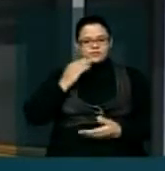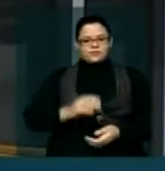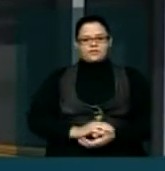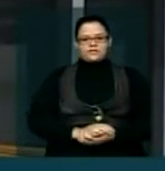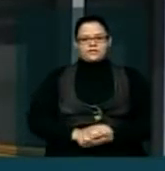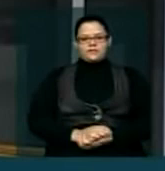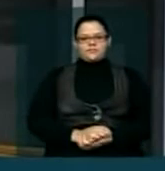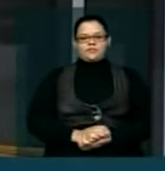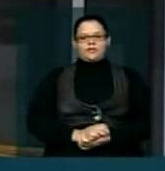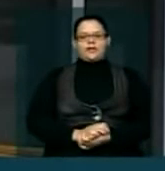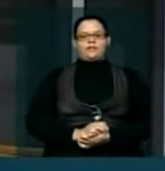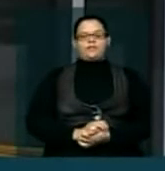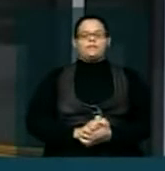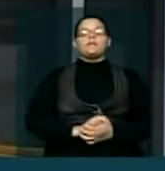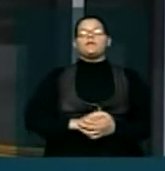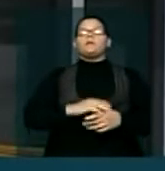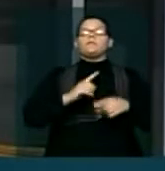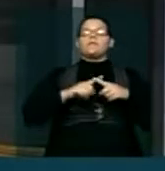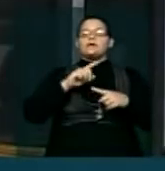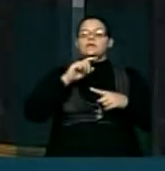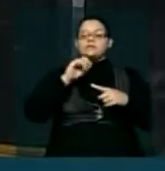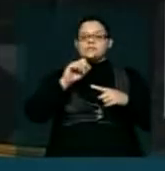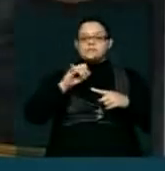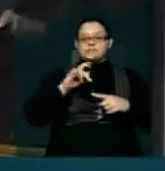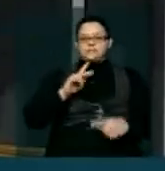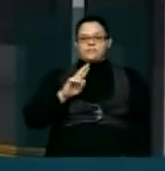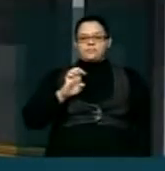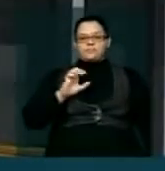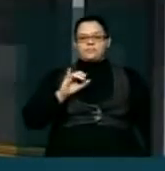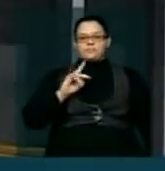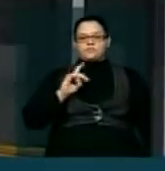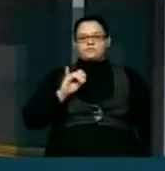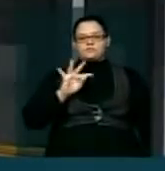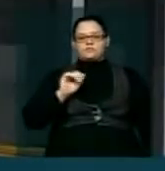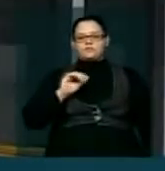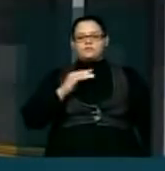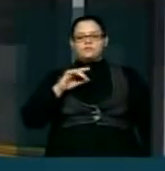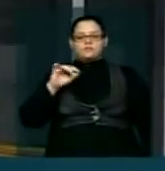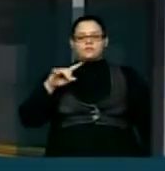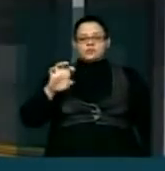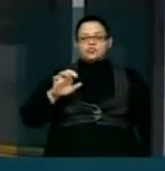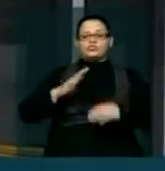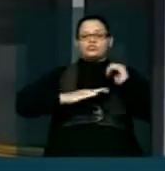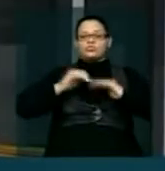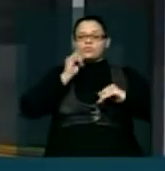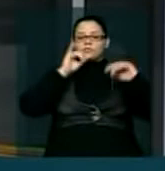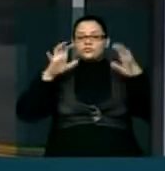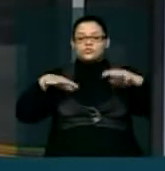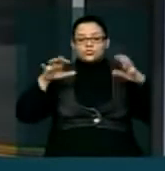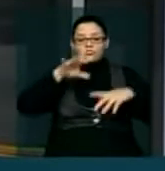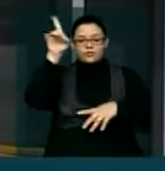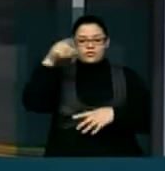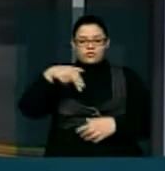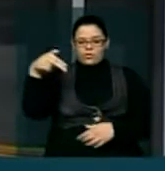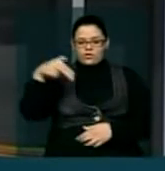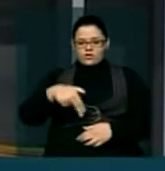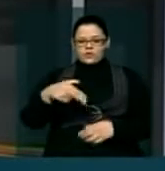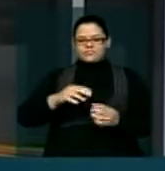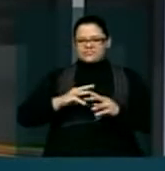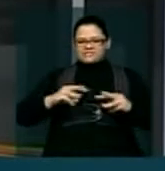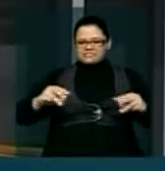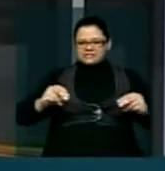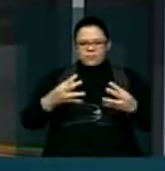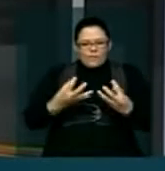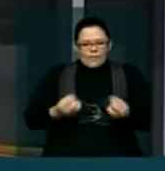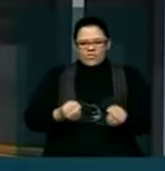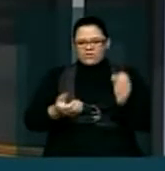estiagens da história. Do ponto de vista das precipitações, da quantidade de chuva que caiu sobre o solo nordestino, esta é a